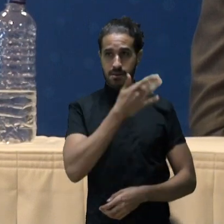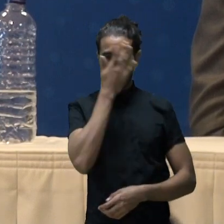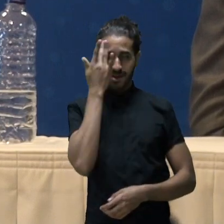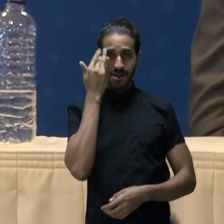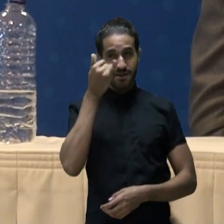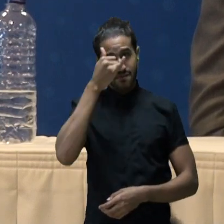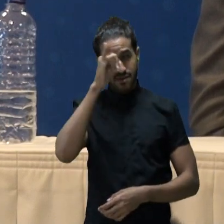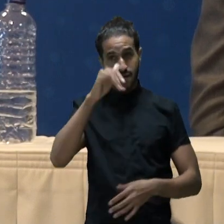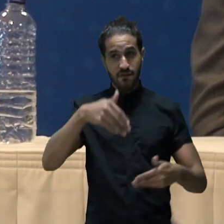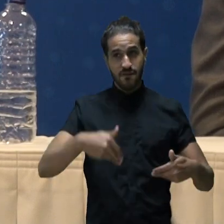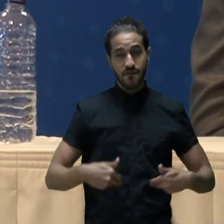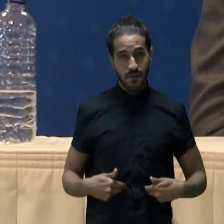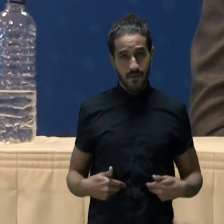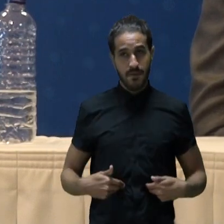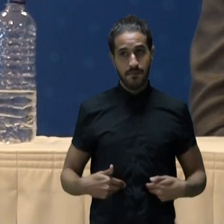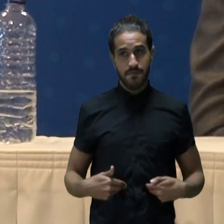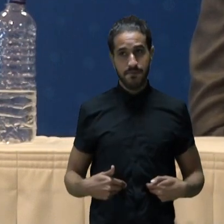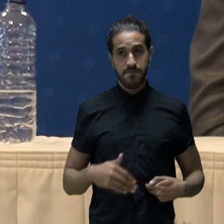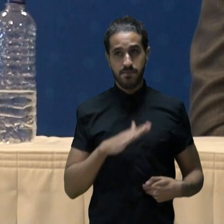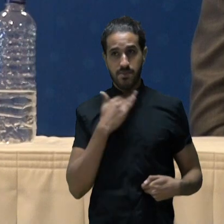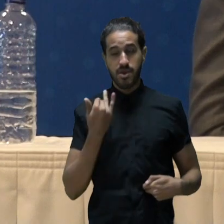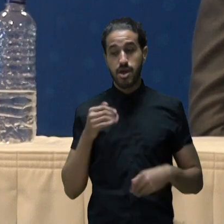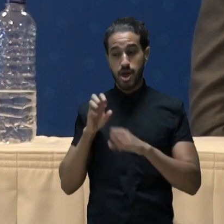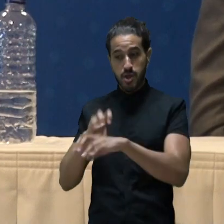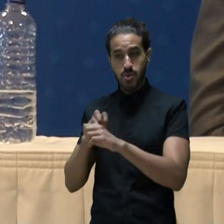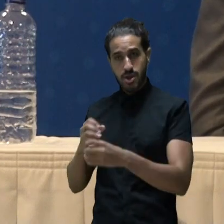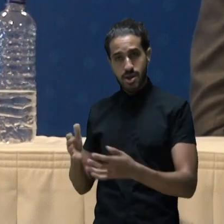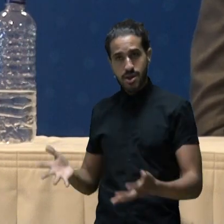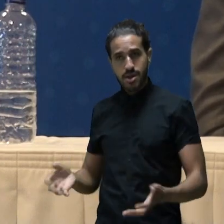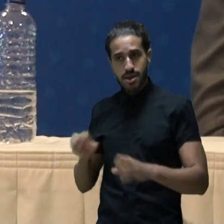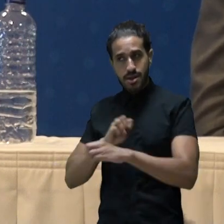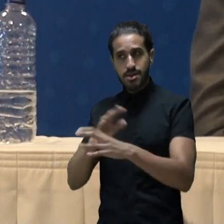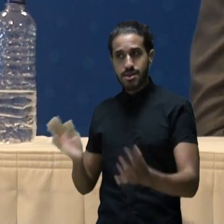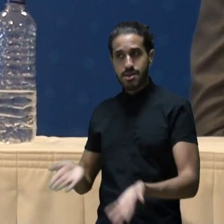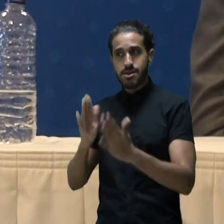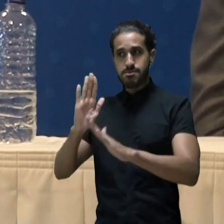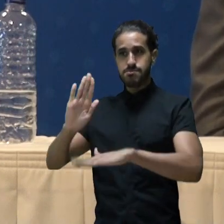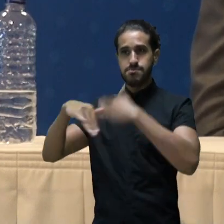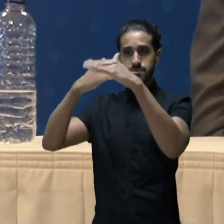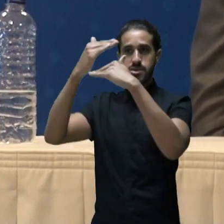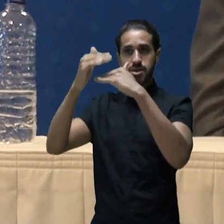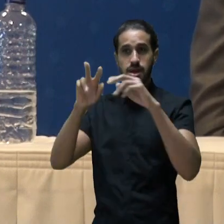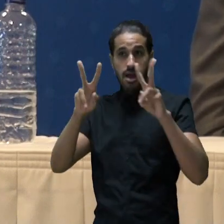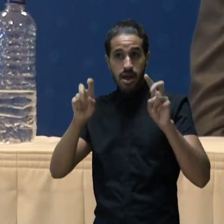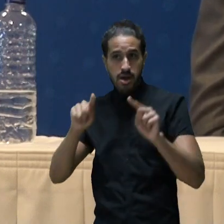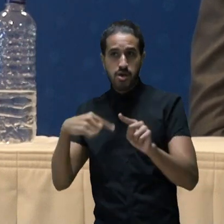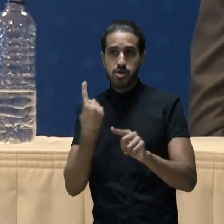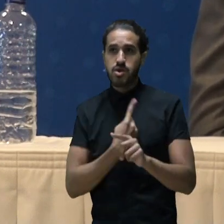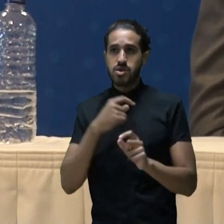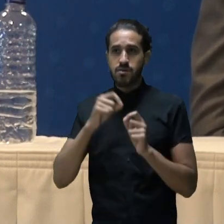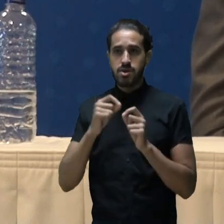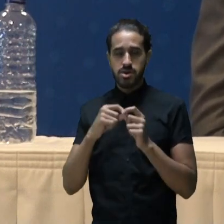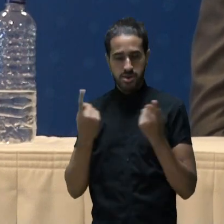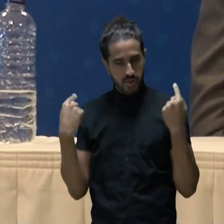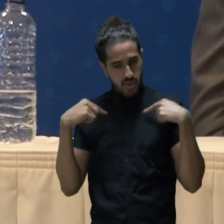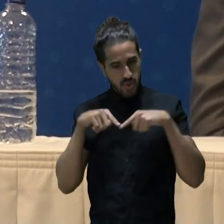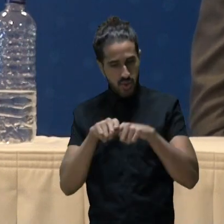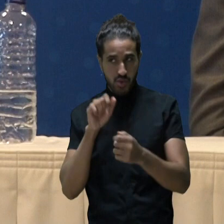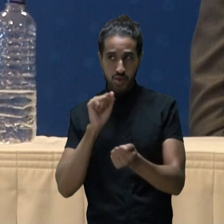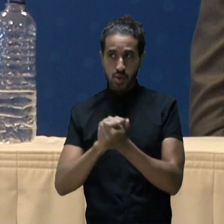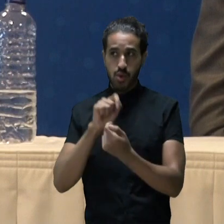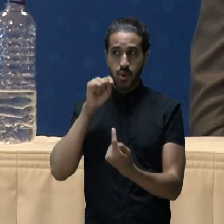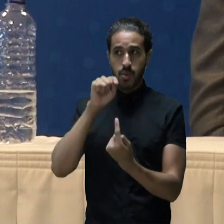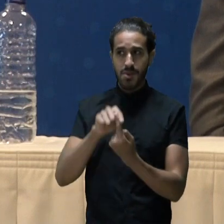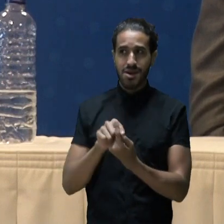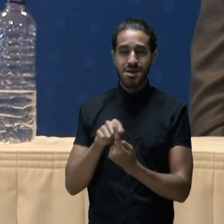que ninguém morra de fome. E a educação está ensinando a pescar. E é isso que nós estamos fazendo em conjunto